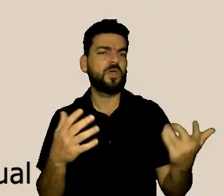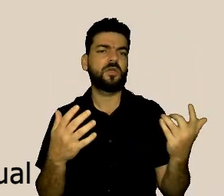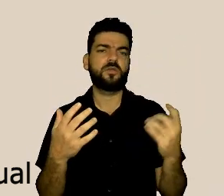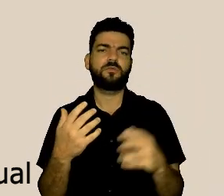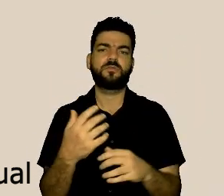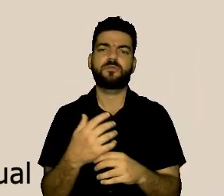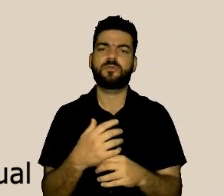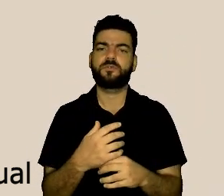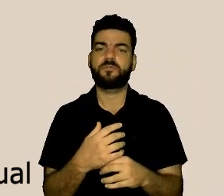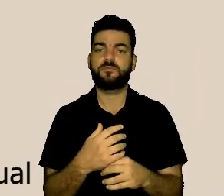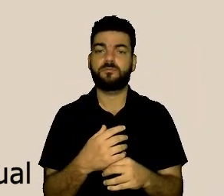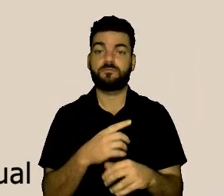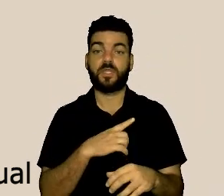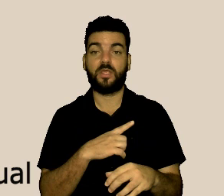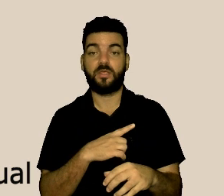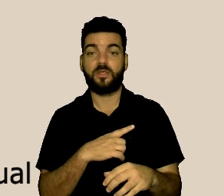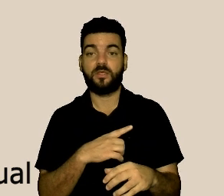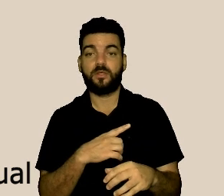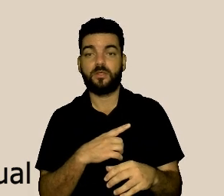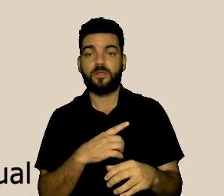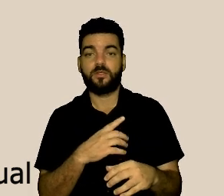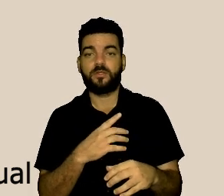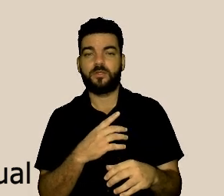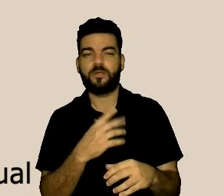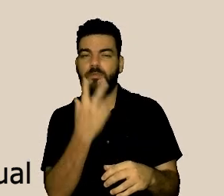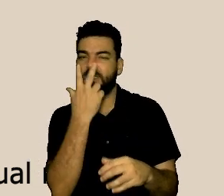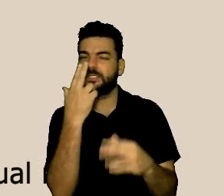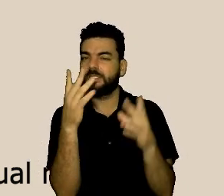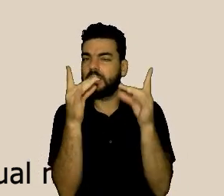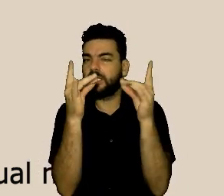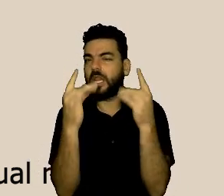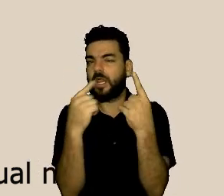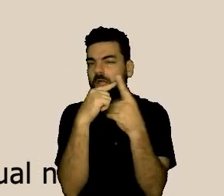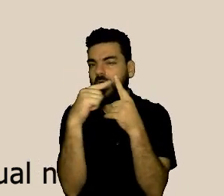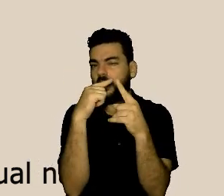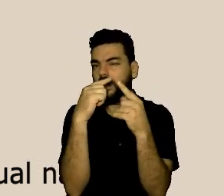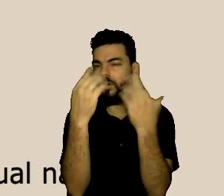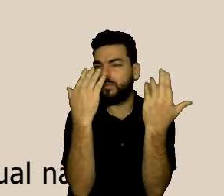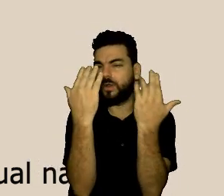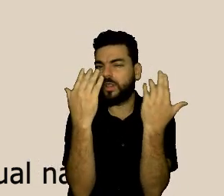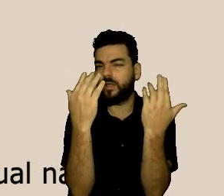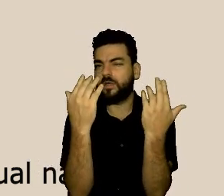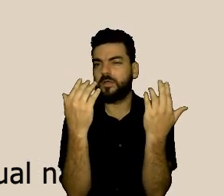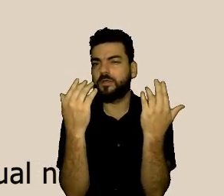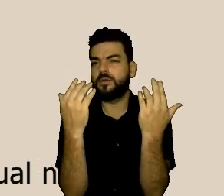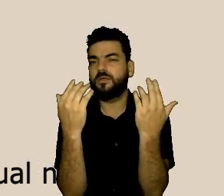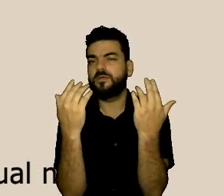as condições, as fumaças da verdade, que você pode inclusive